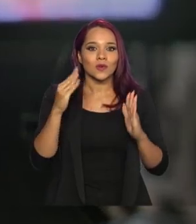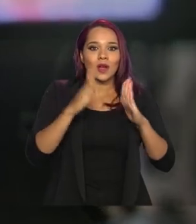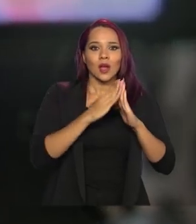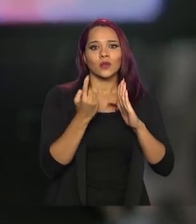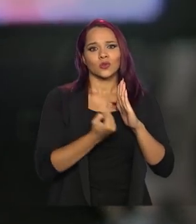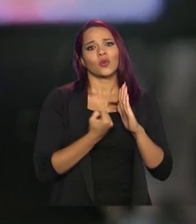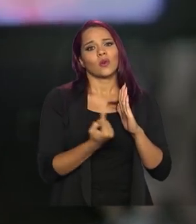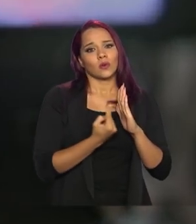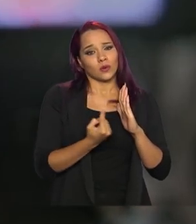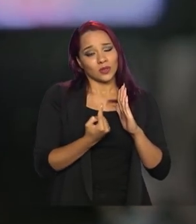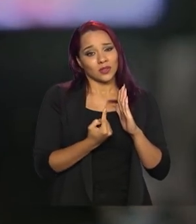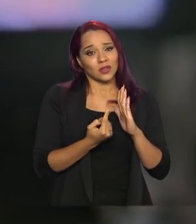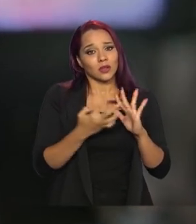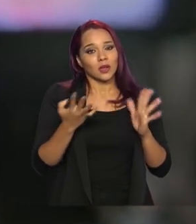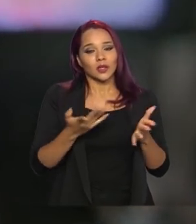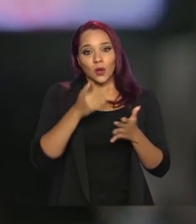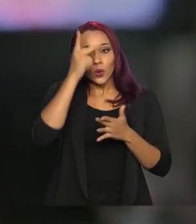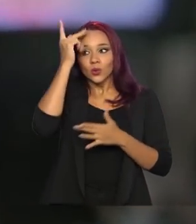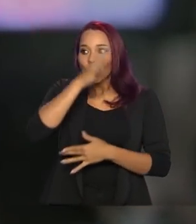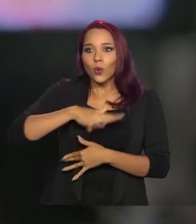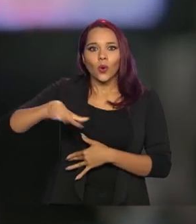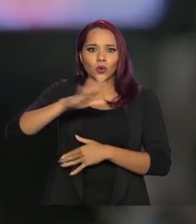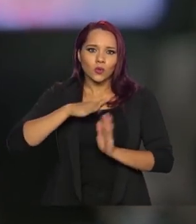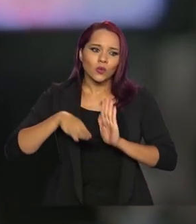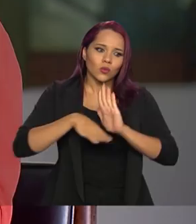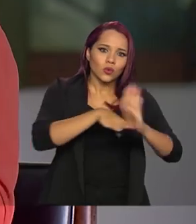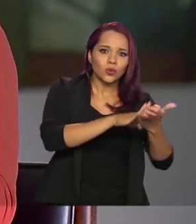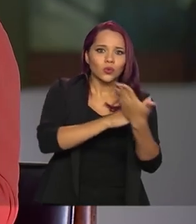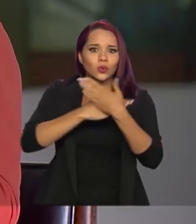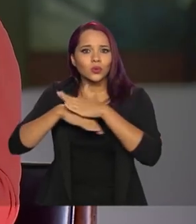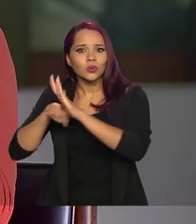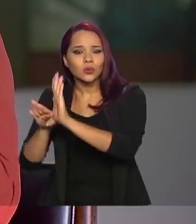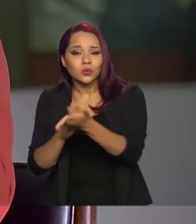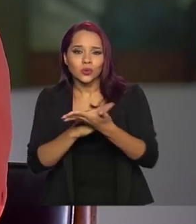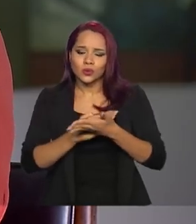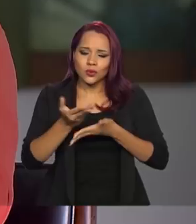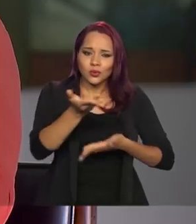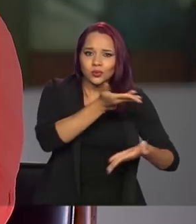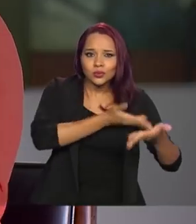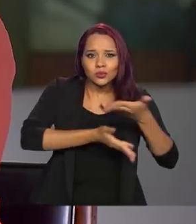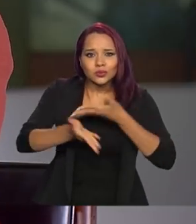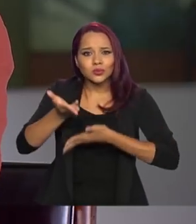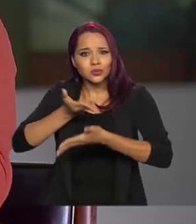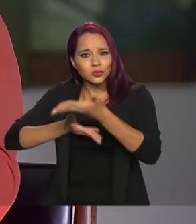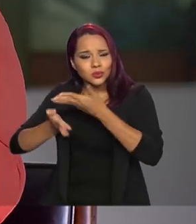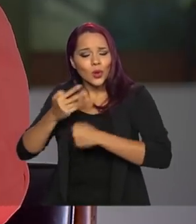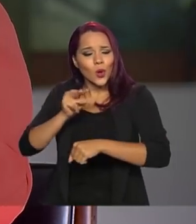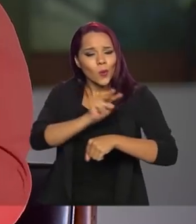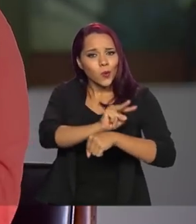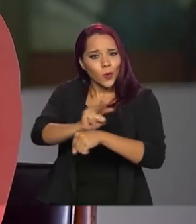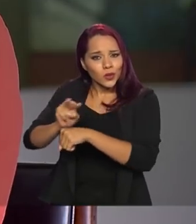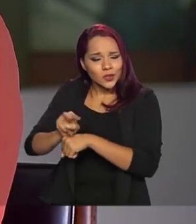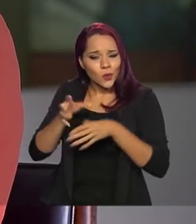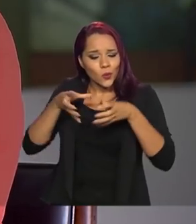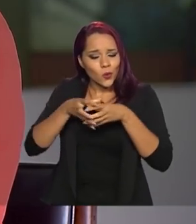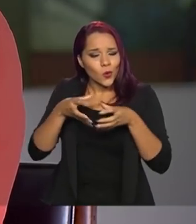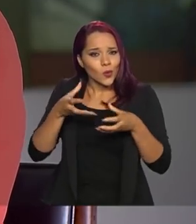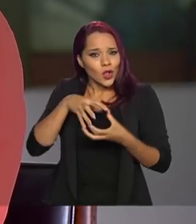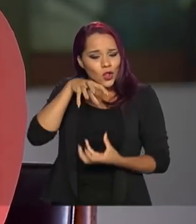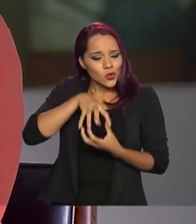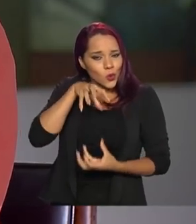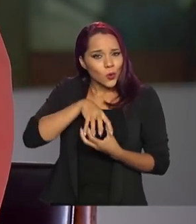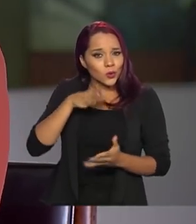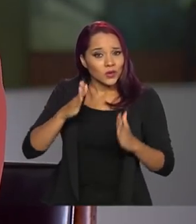sozinho. Então, assim, vamos todo mundo ajudar todo mundo? Vamos fazer uma rede de proteção a esse idoso que mora